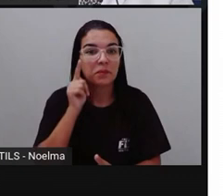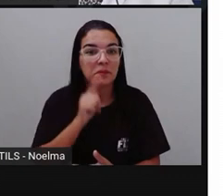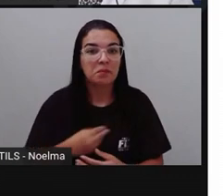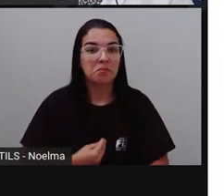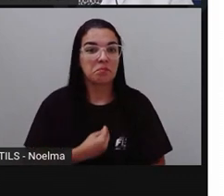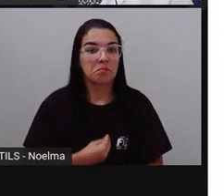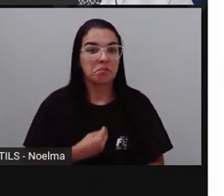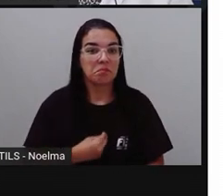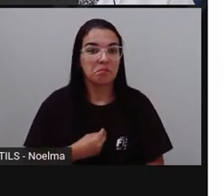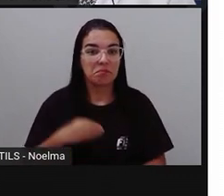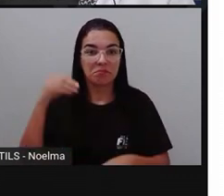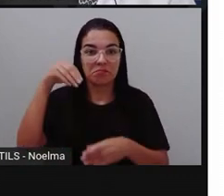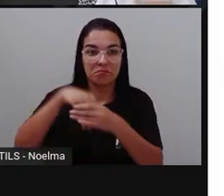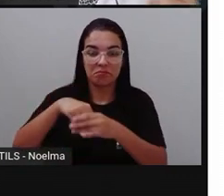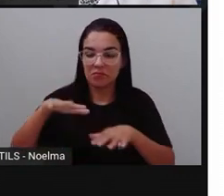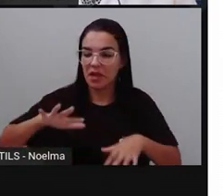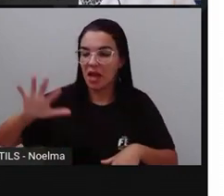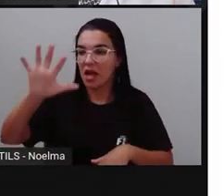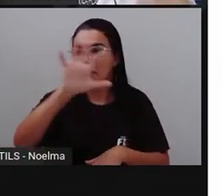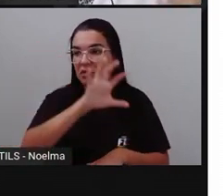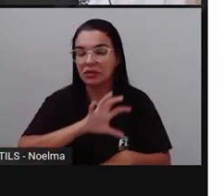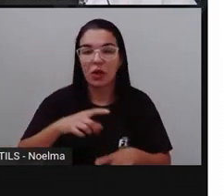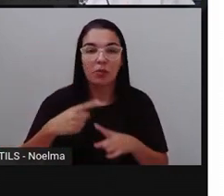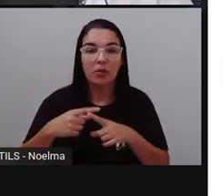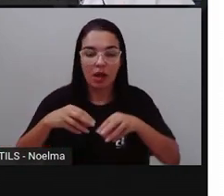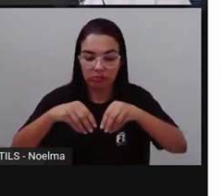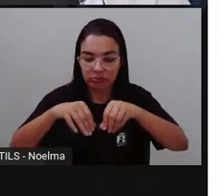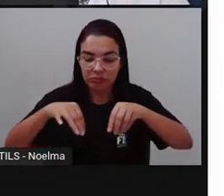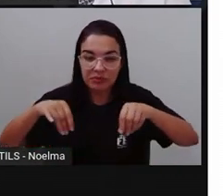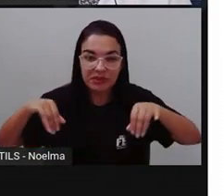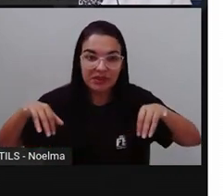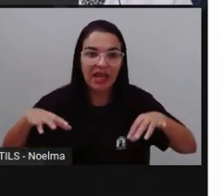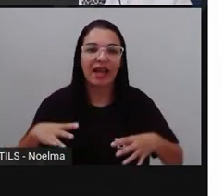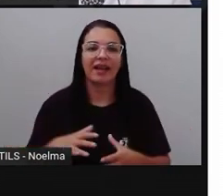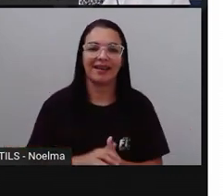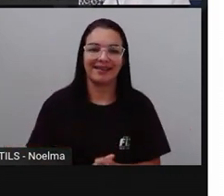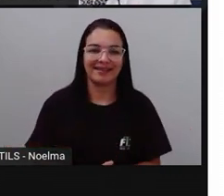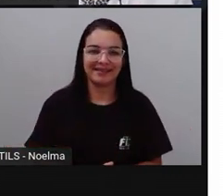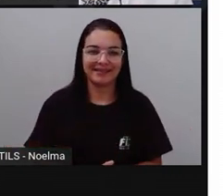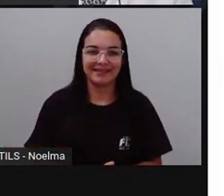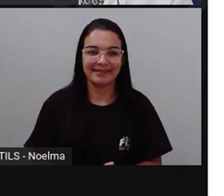essas regiões, ó, Onde o solo é mais arenoso, Tá bom?